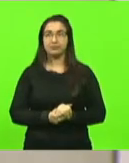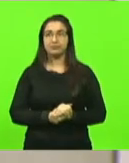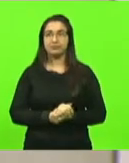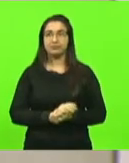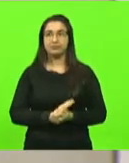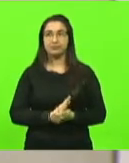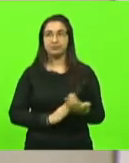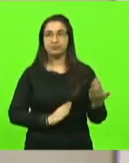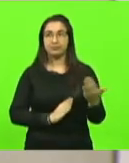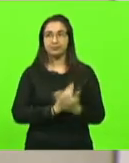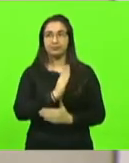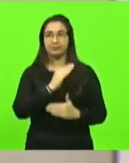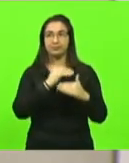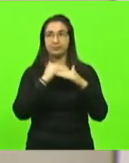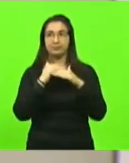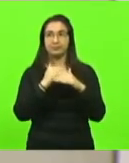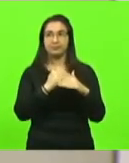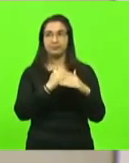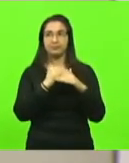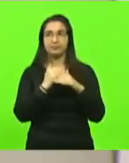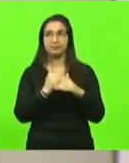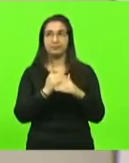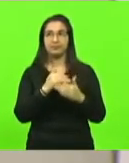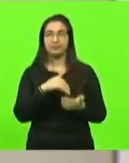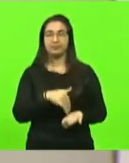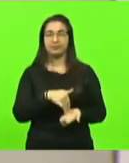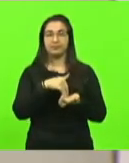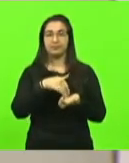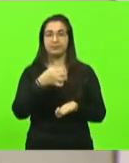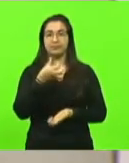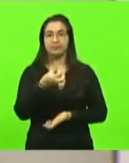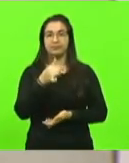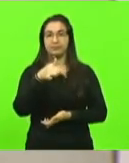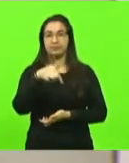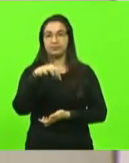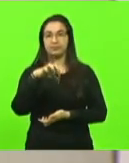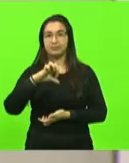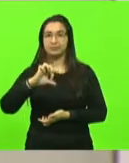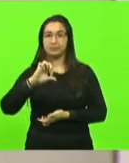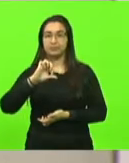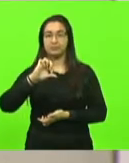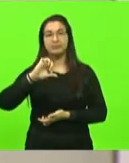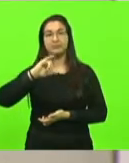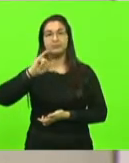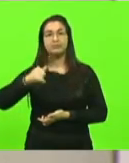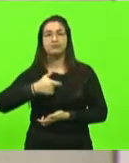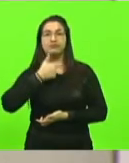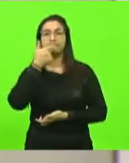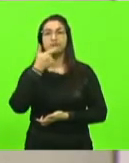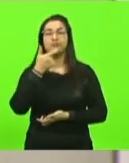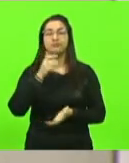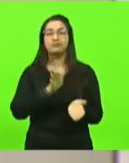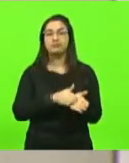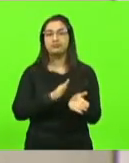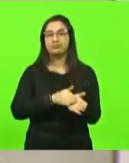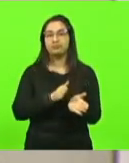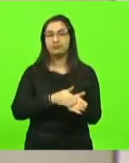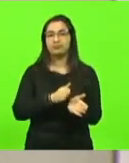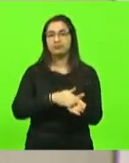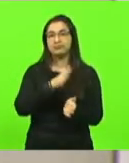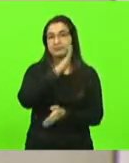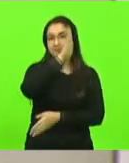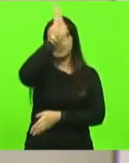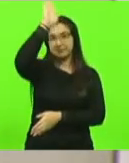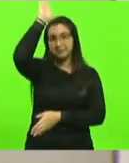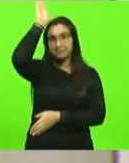encontra. Aprovado por unanimidade. Moção 679, autor deputado Jerry Comper. Manifestando aplausos ao corpo de bombeiro militar